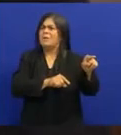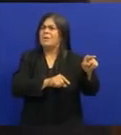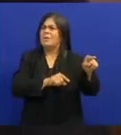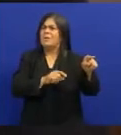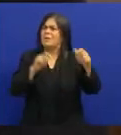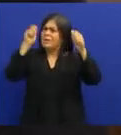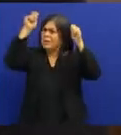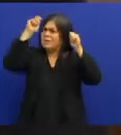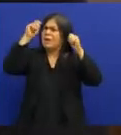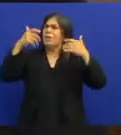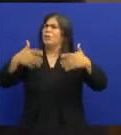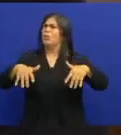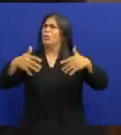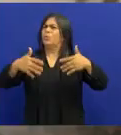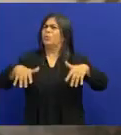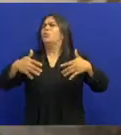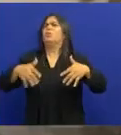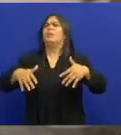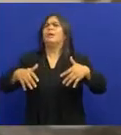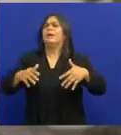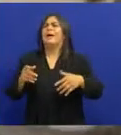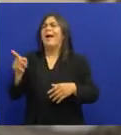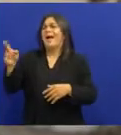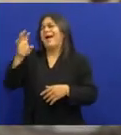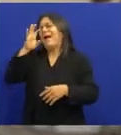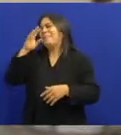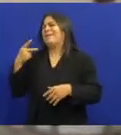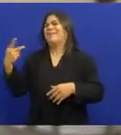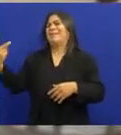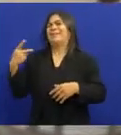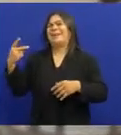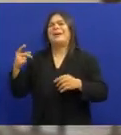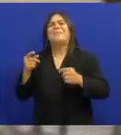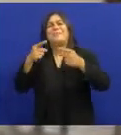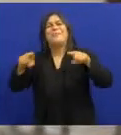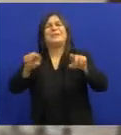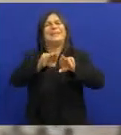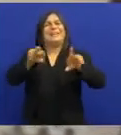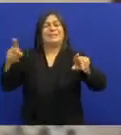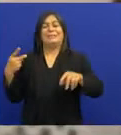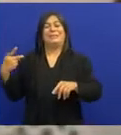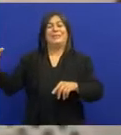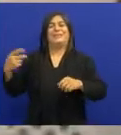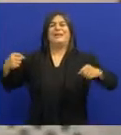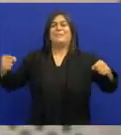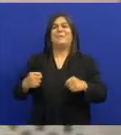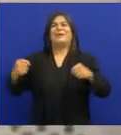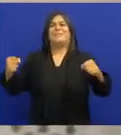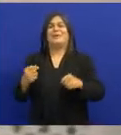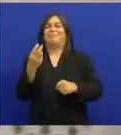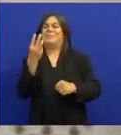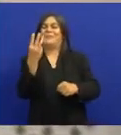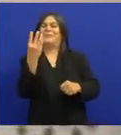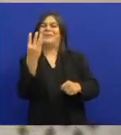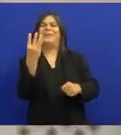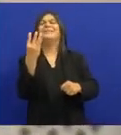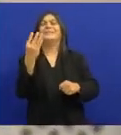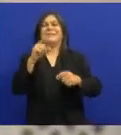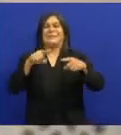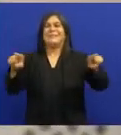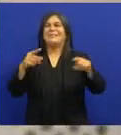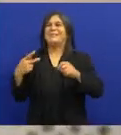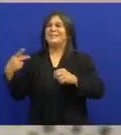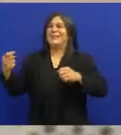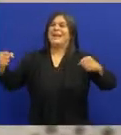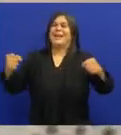Esse Jaco É grande Jaco era admirador De Luiz Gonzaga Tanto é que ele gravou Várias músicas Luiz Gonzaga Várias não Três, quatro